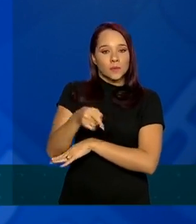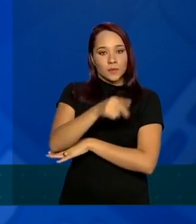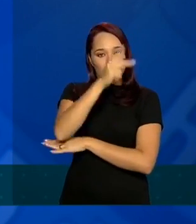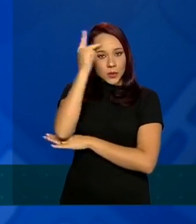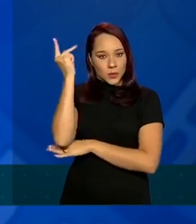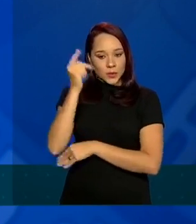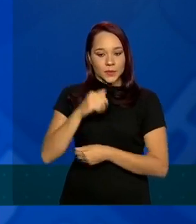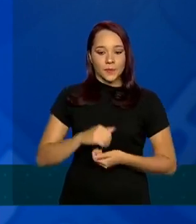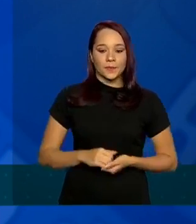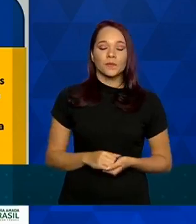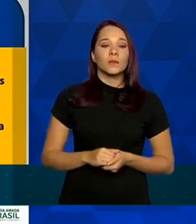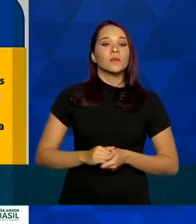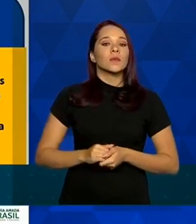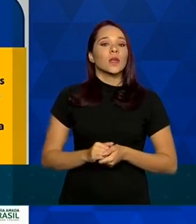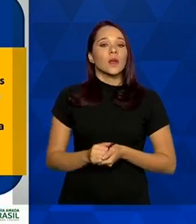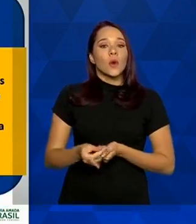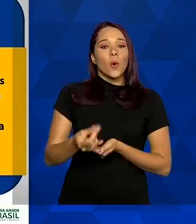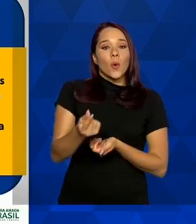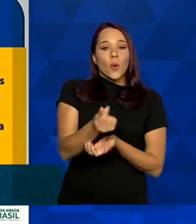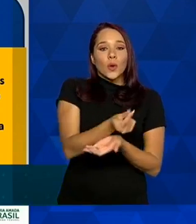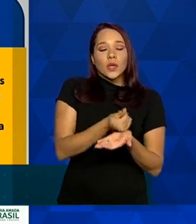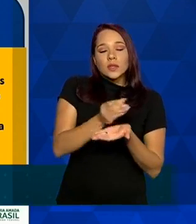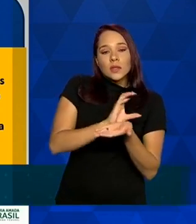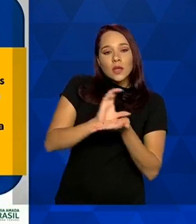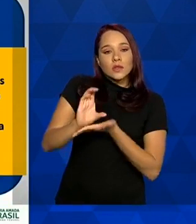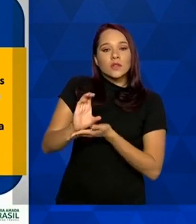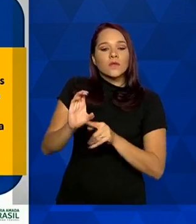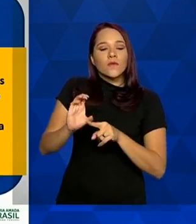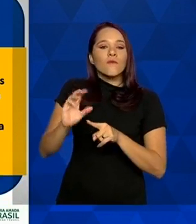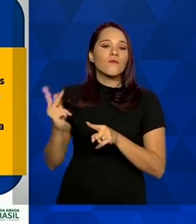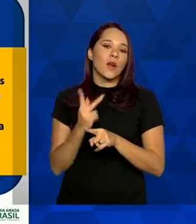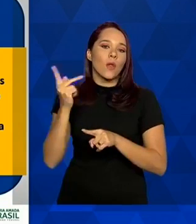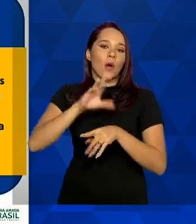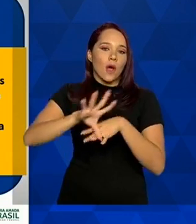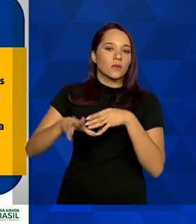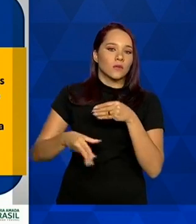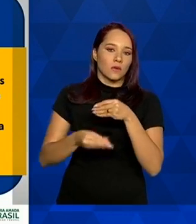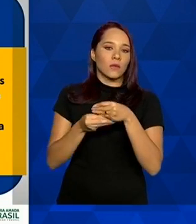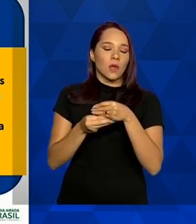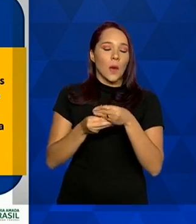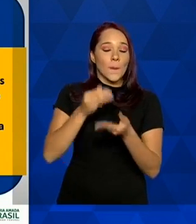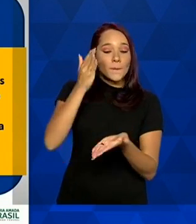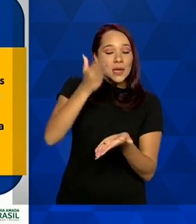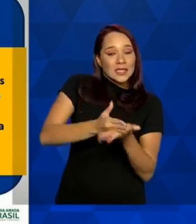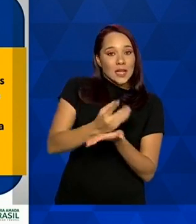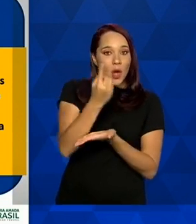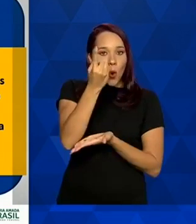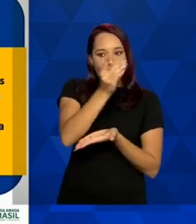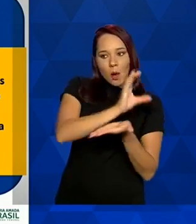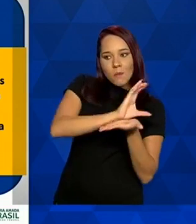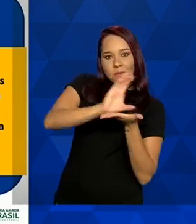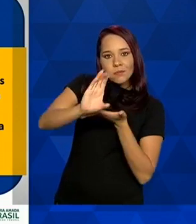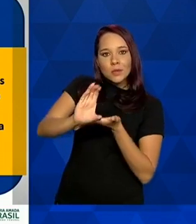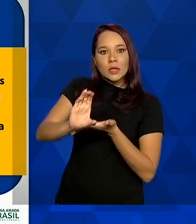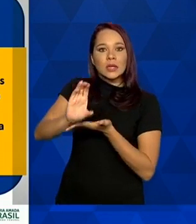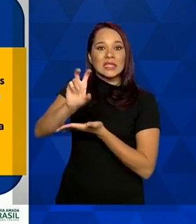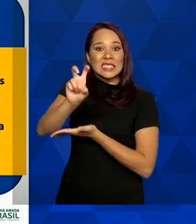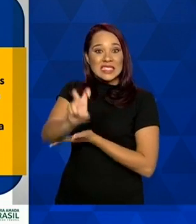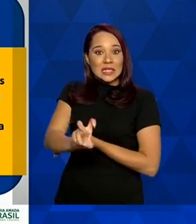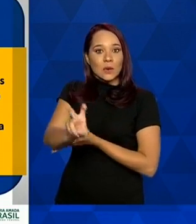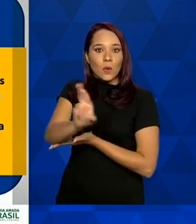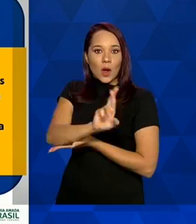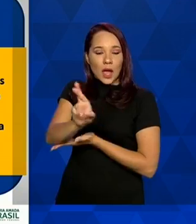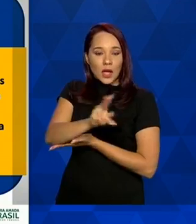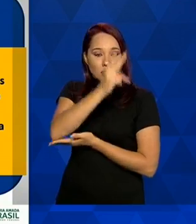O incentivo per capita adicional é um valor adicional em parcela única de 5 reais por